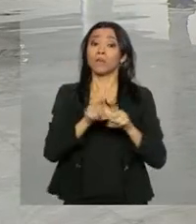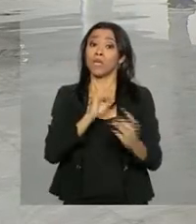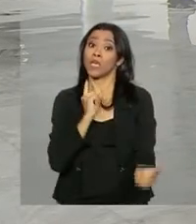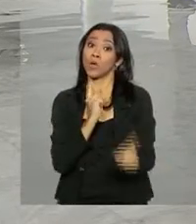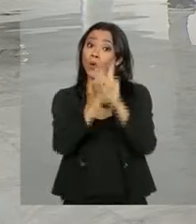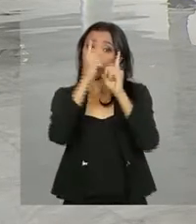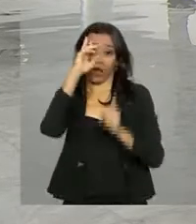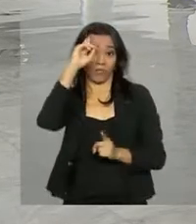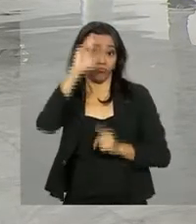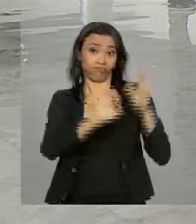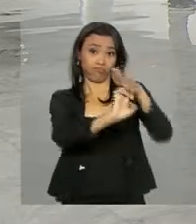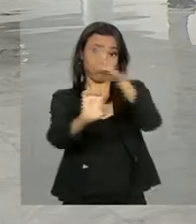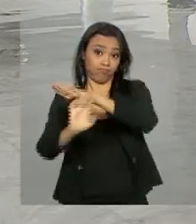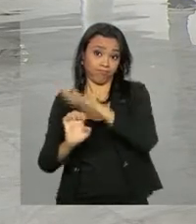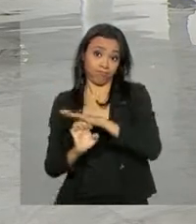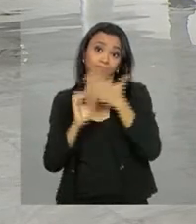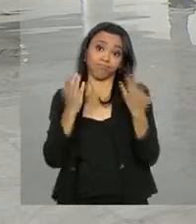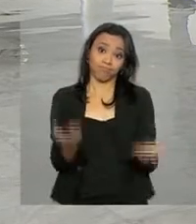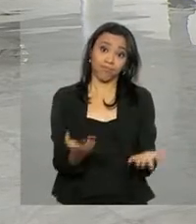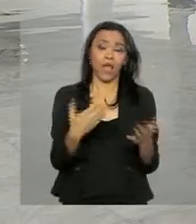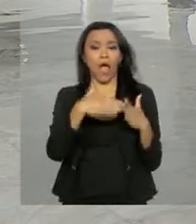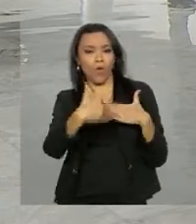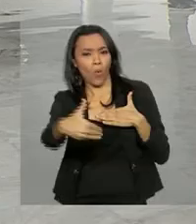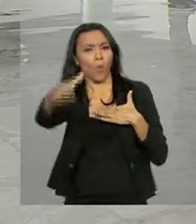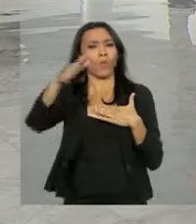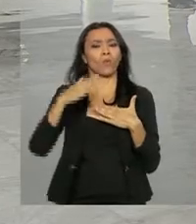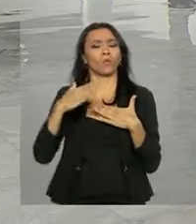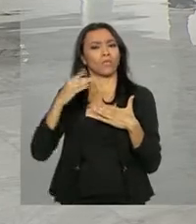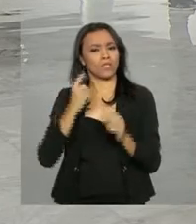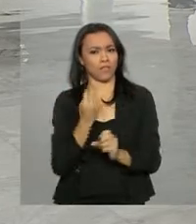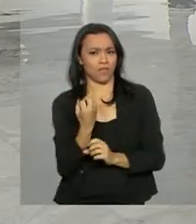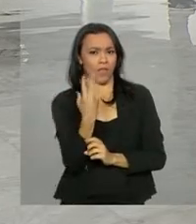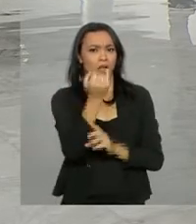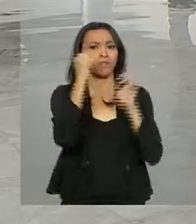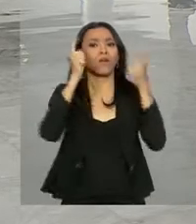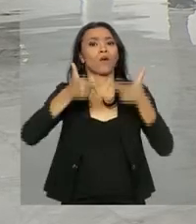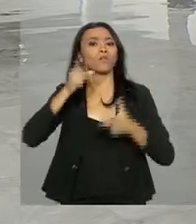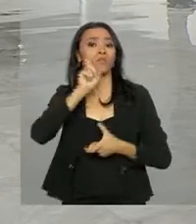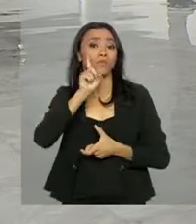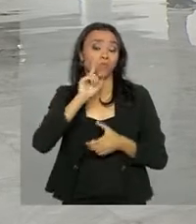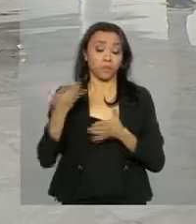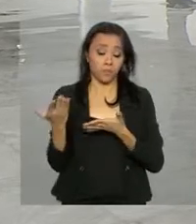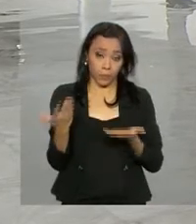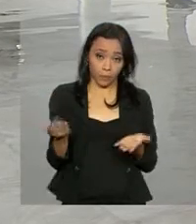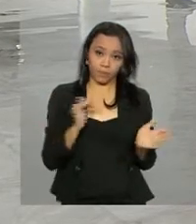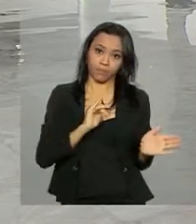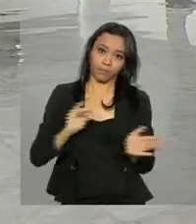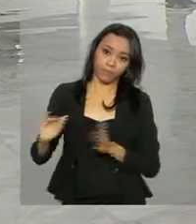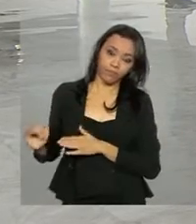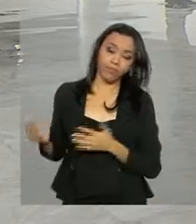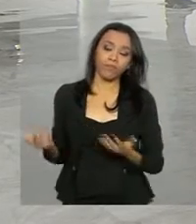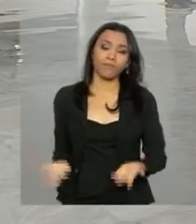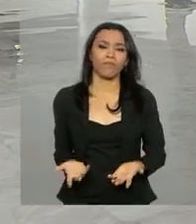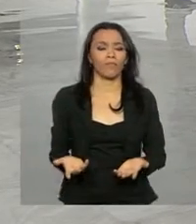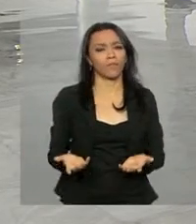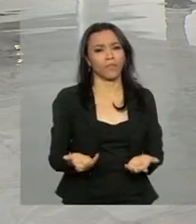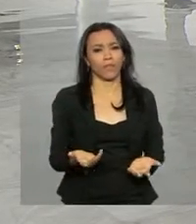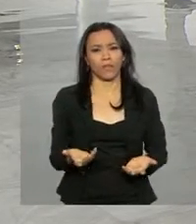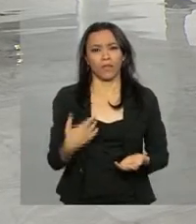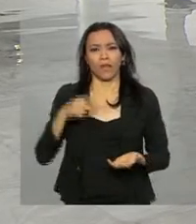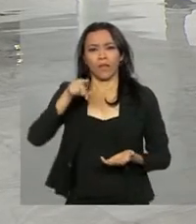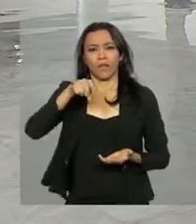investidores estrangeiros, tudo isso ao longo dessa viagem aos Estados Unidos. Bom, mas falando aí da questão da